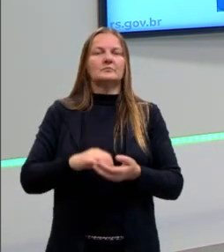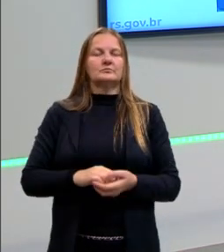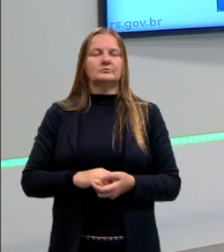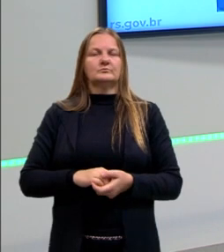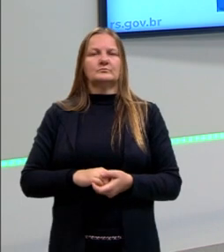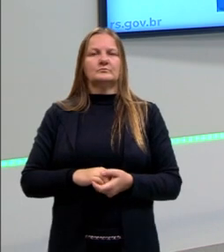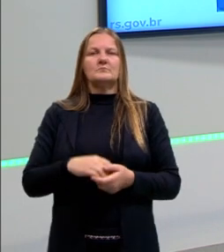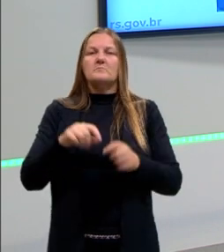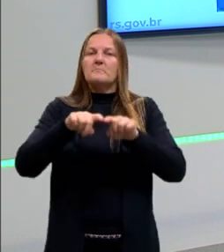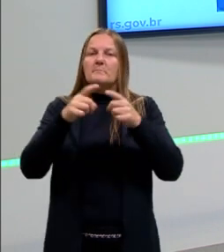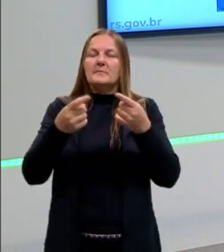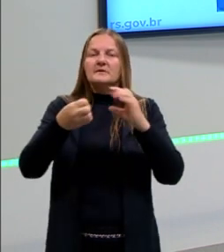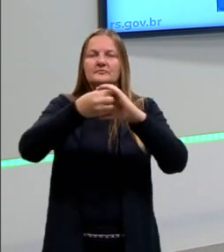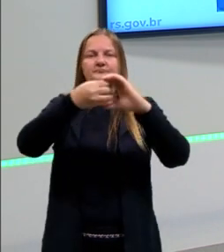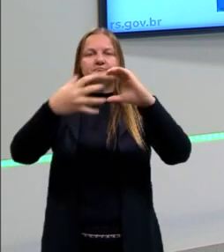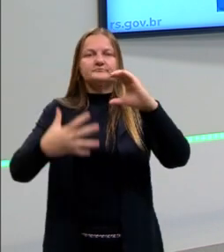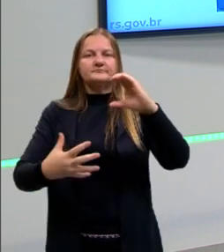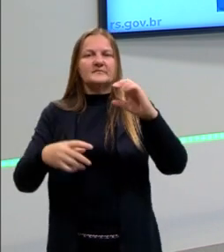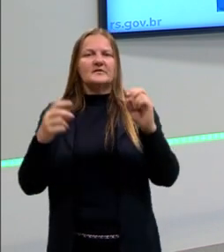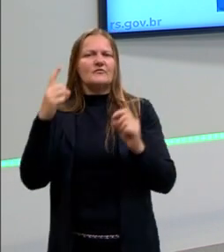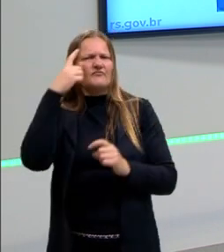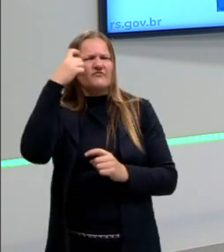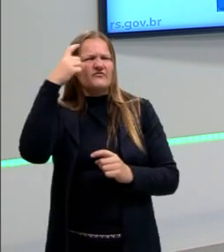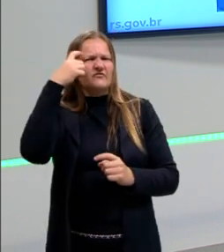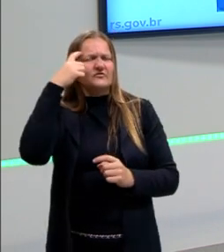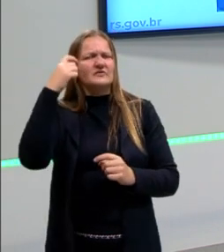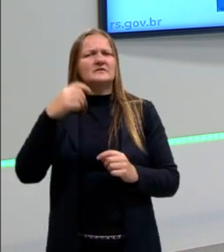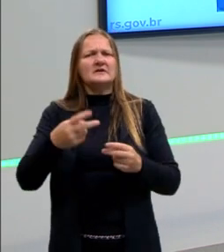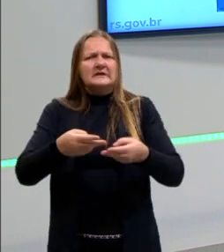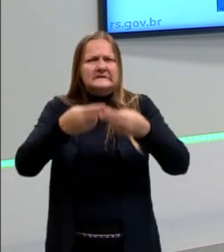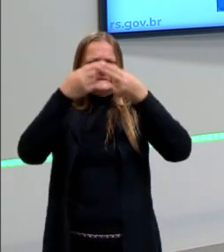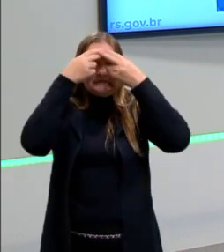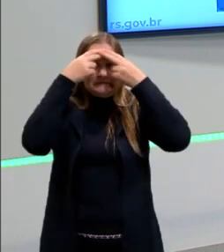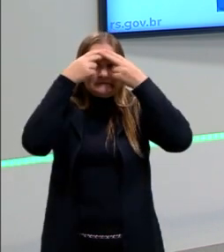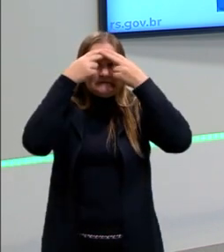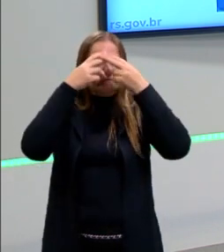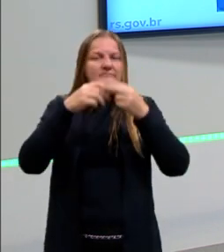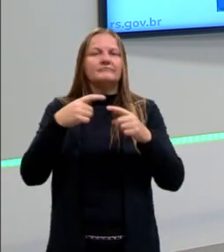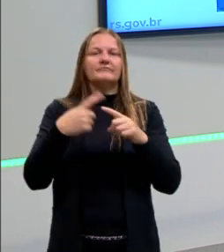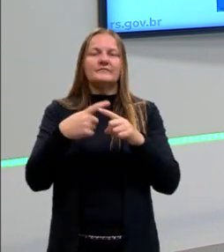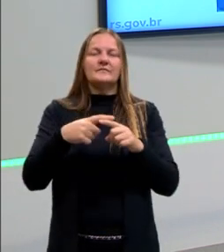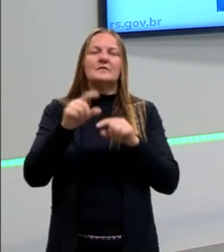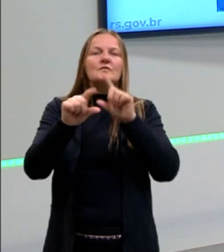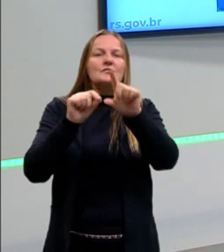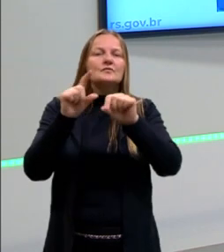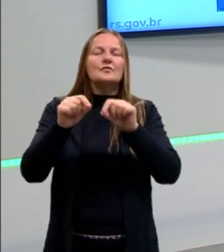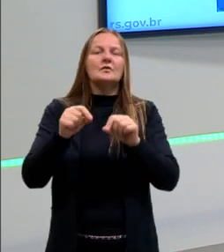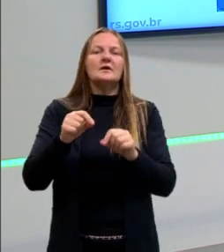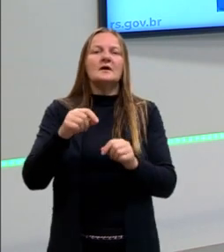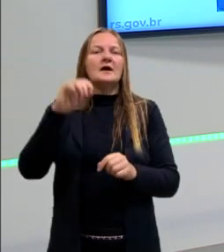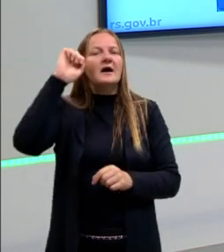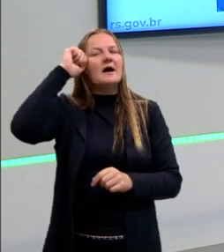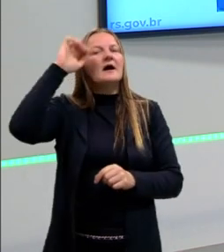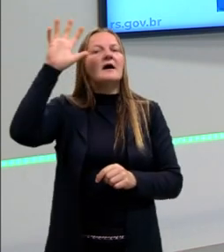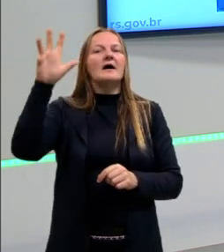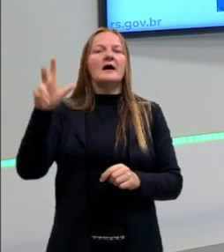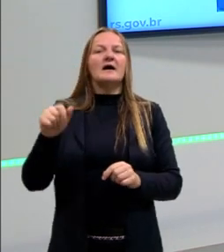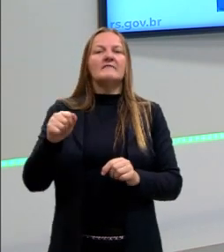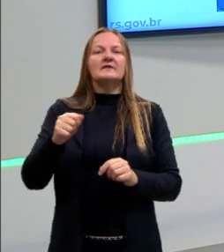ela por essa violência, por esse momento traumático. Então, muitas vezes se opta por chamar de uma África